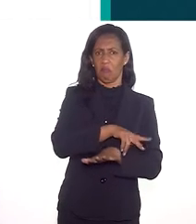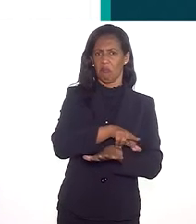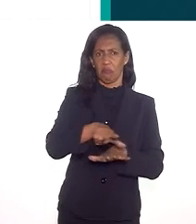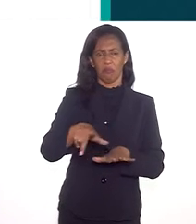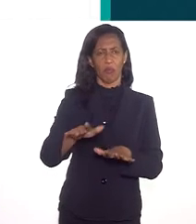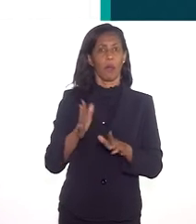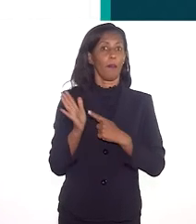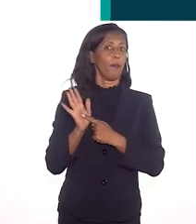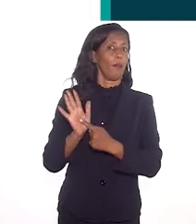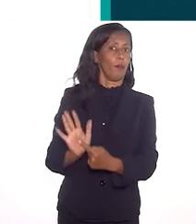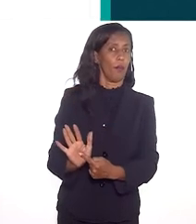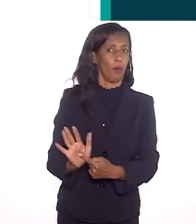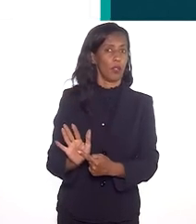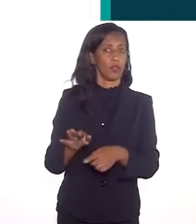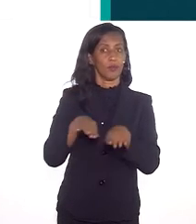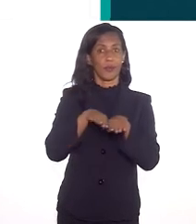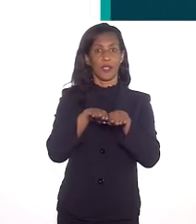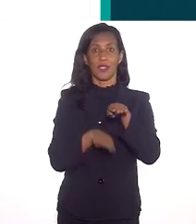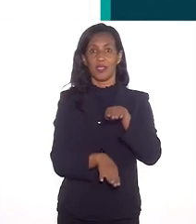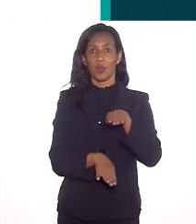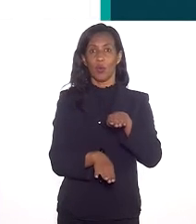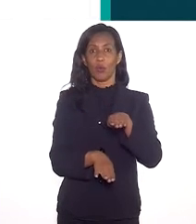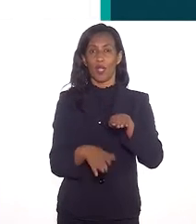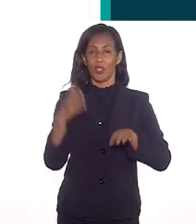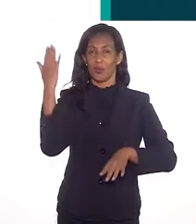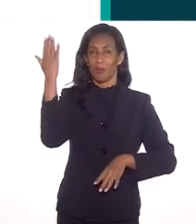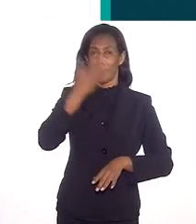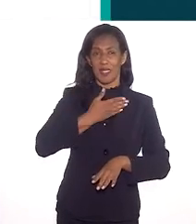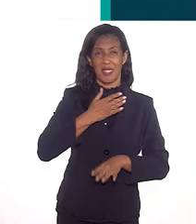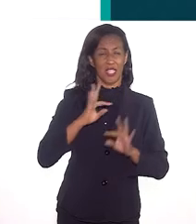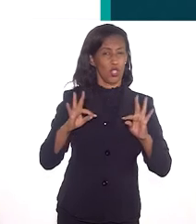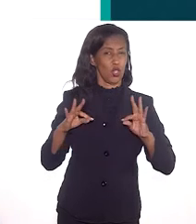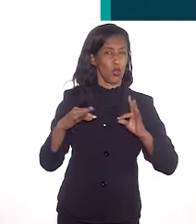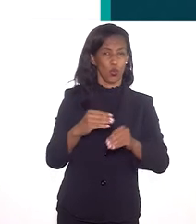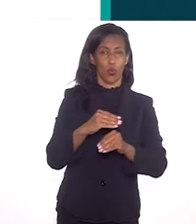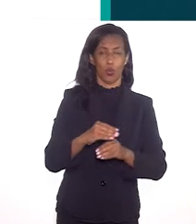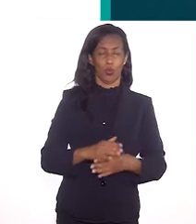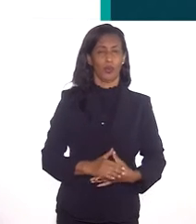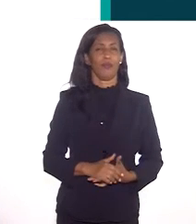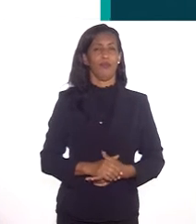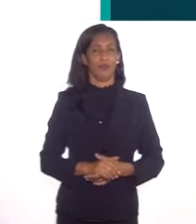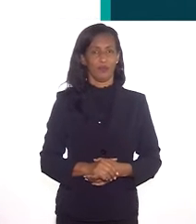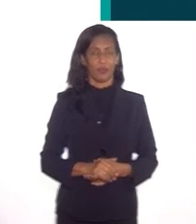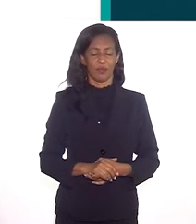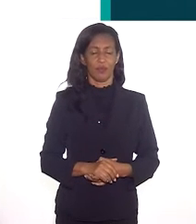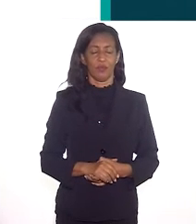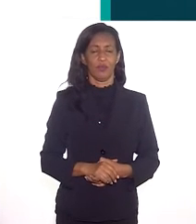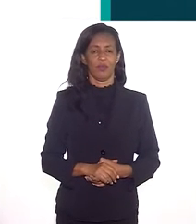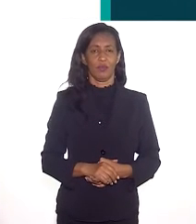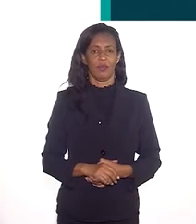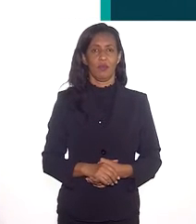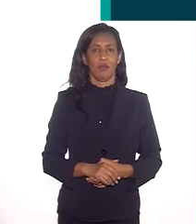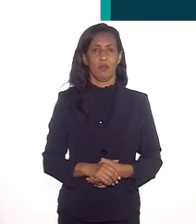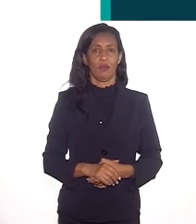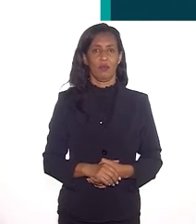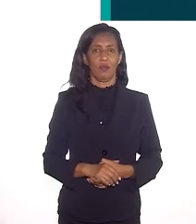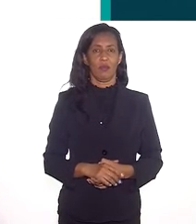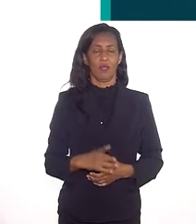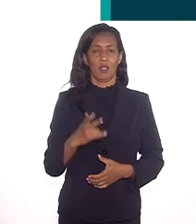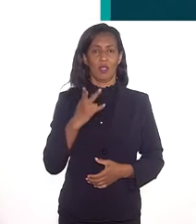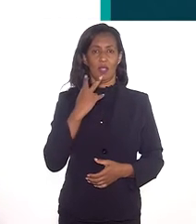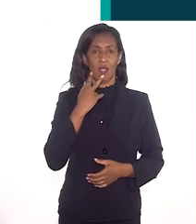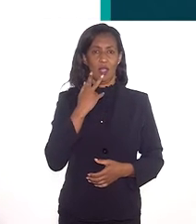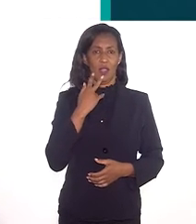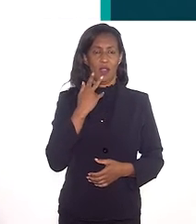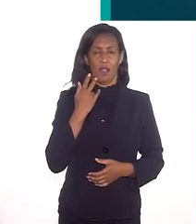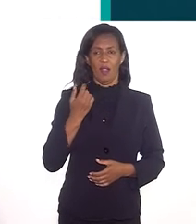categorias, mostram a desigualdade presente enormemente aqui em nosso território. Em